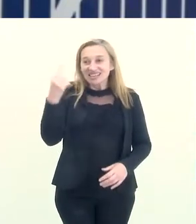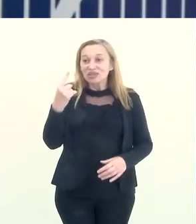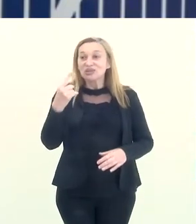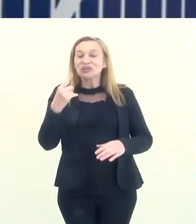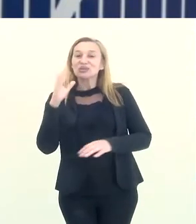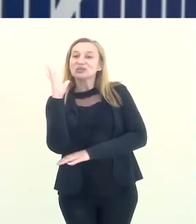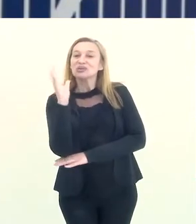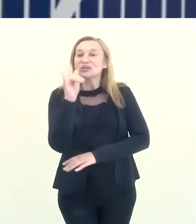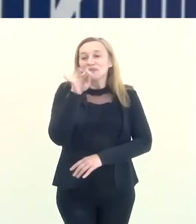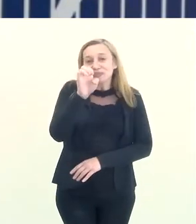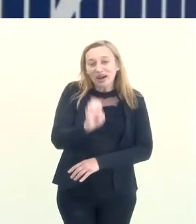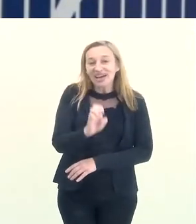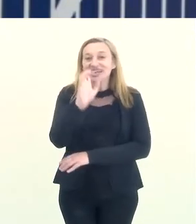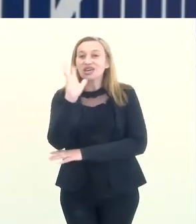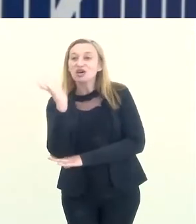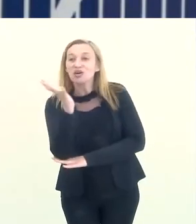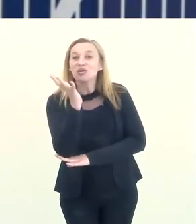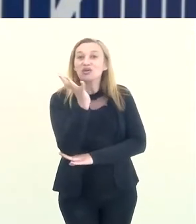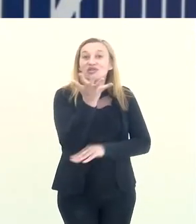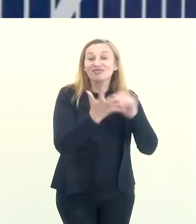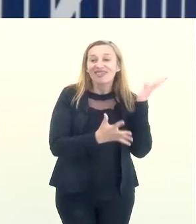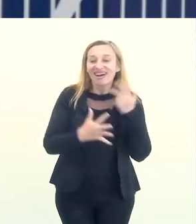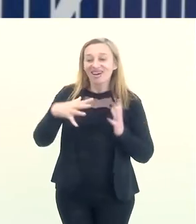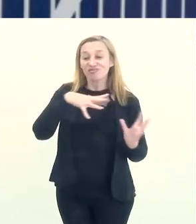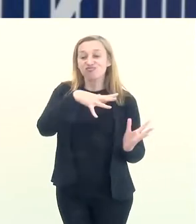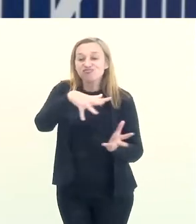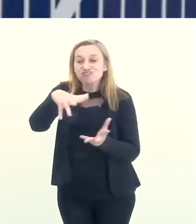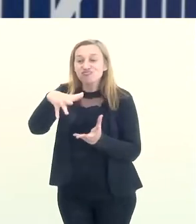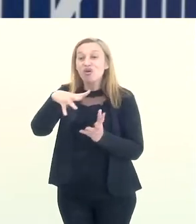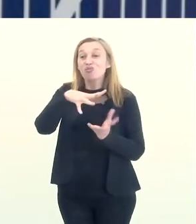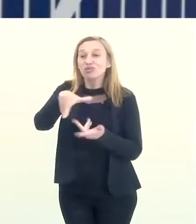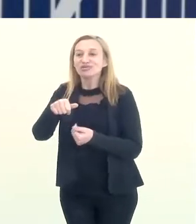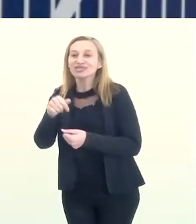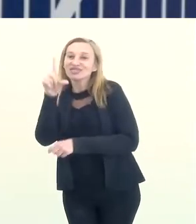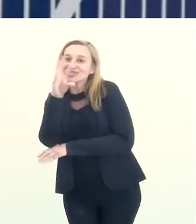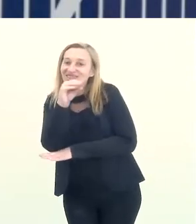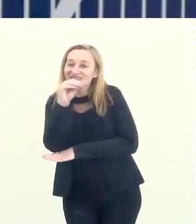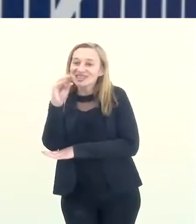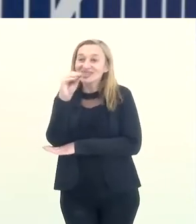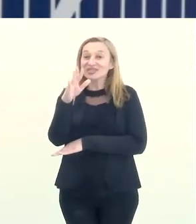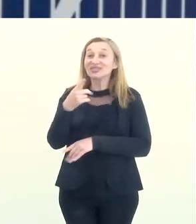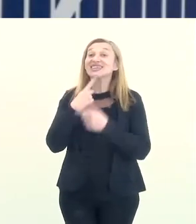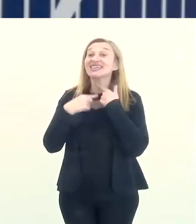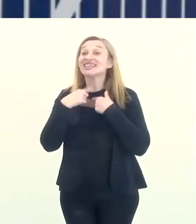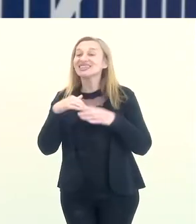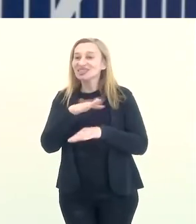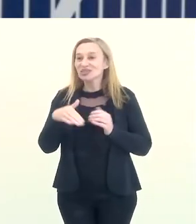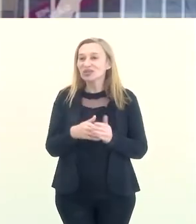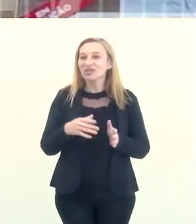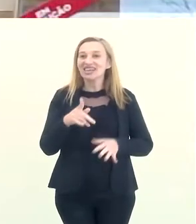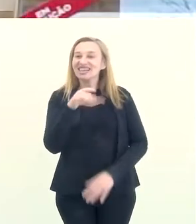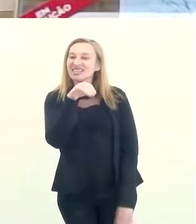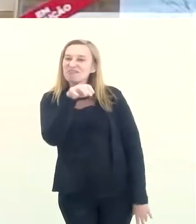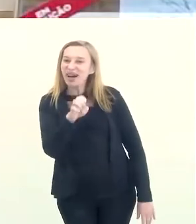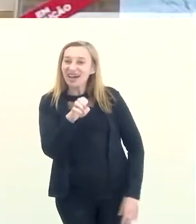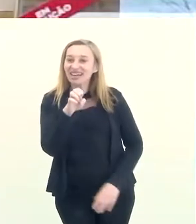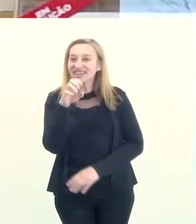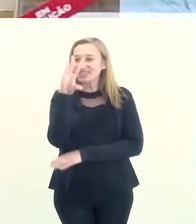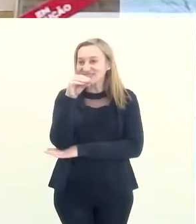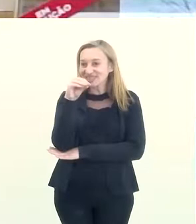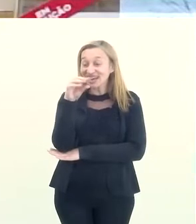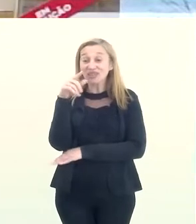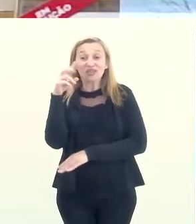idealização do Parque Mundo dos Dinossauros e a expectativa que essa atração vai gerar na região. Esse Parque dos